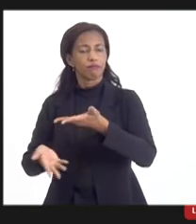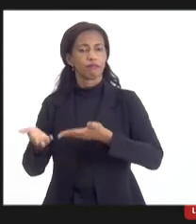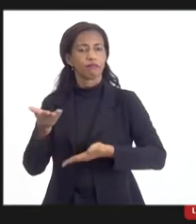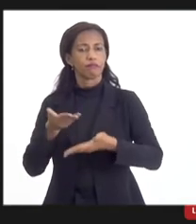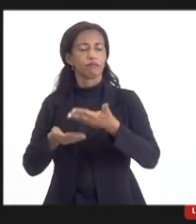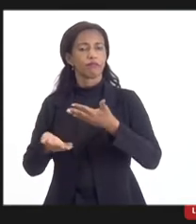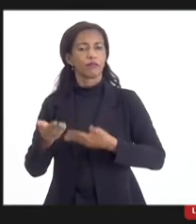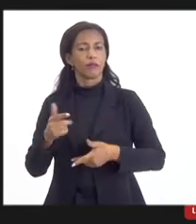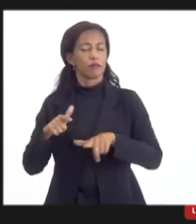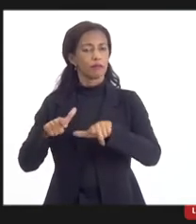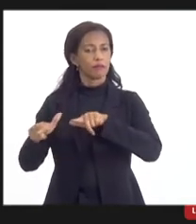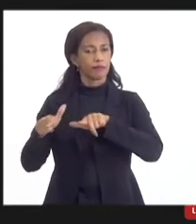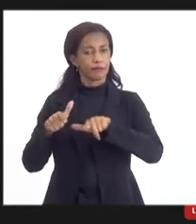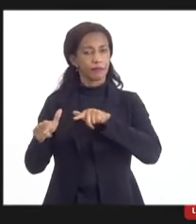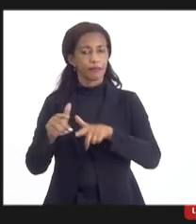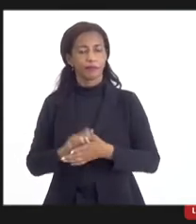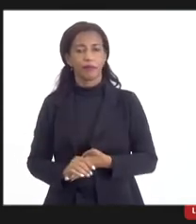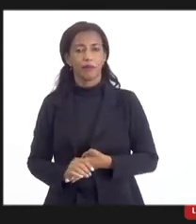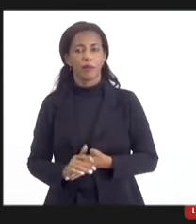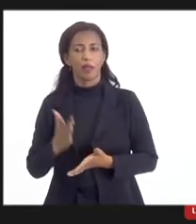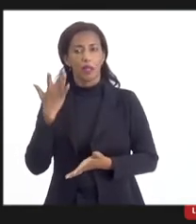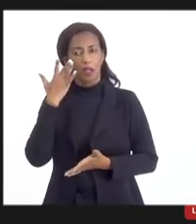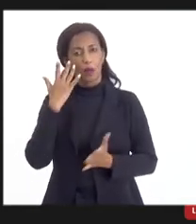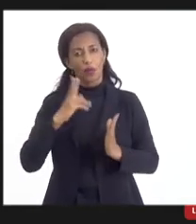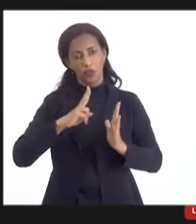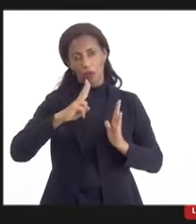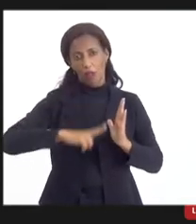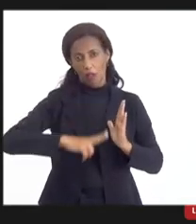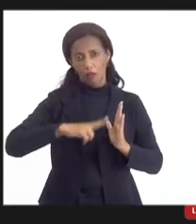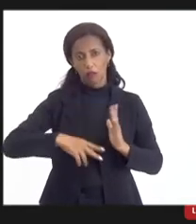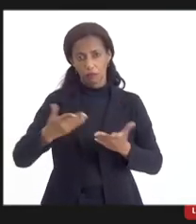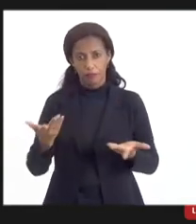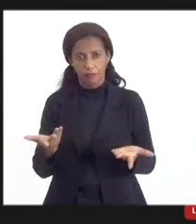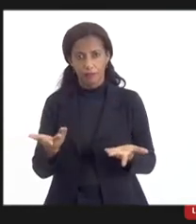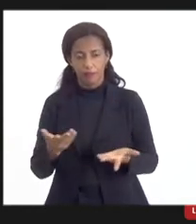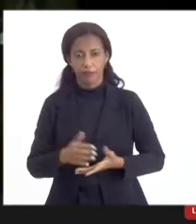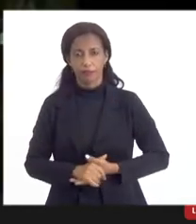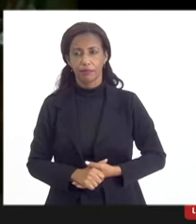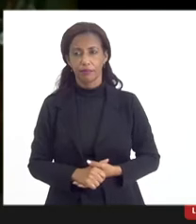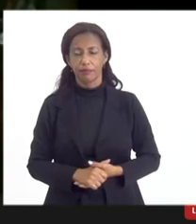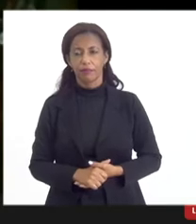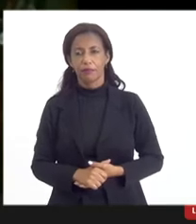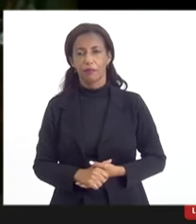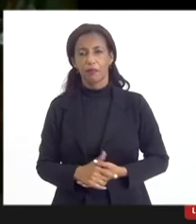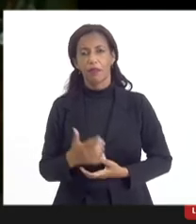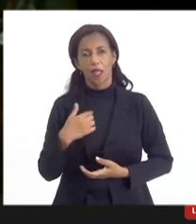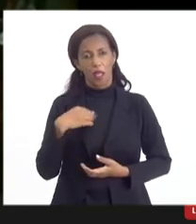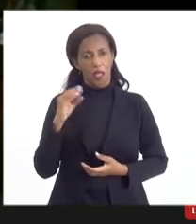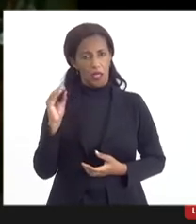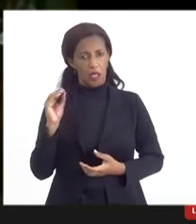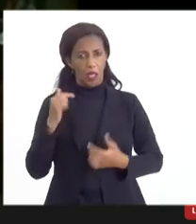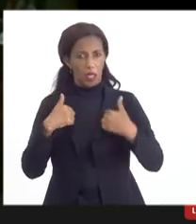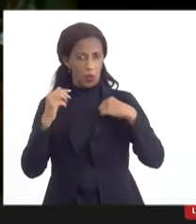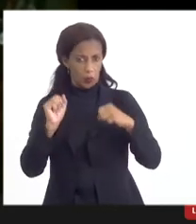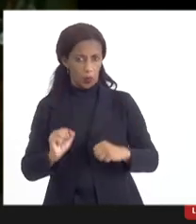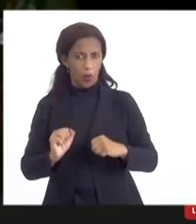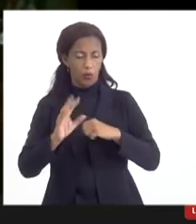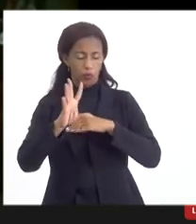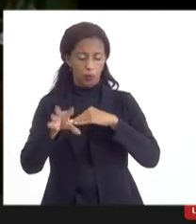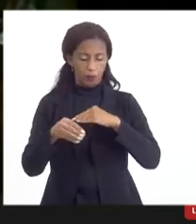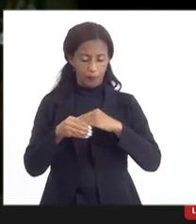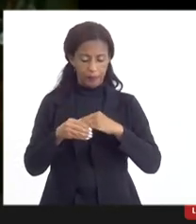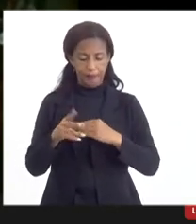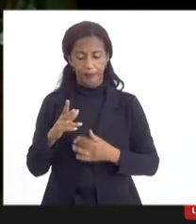é isso? Eu acho que a leitura é essa. Eu posso complementar com a seguinte